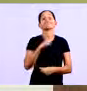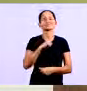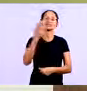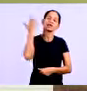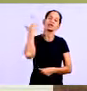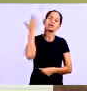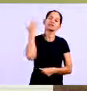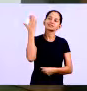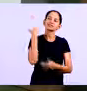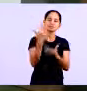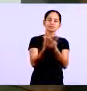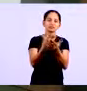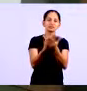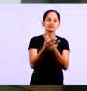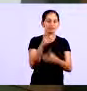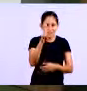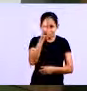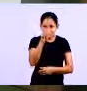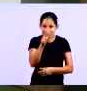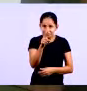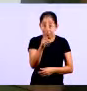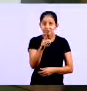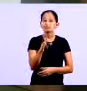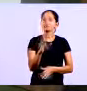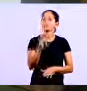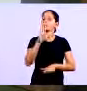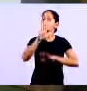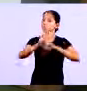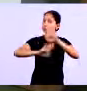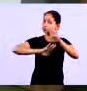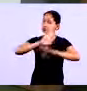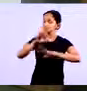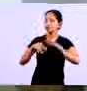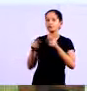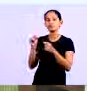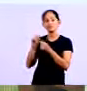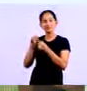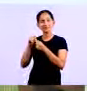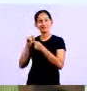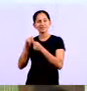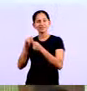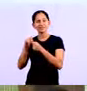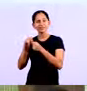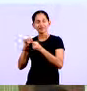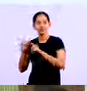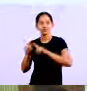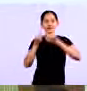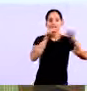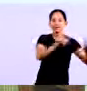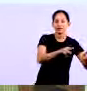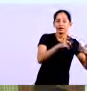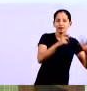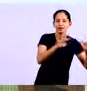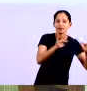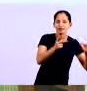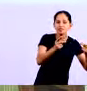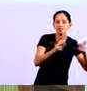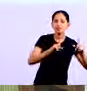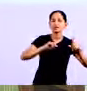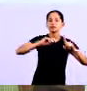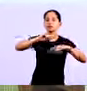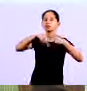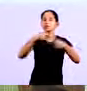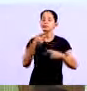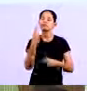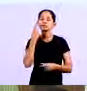passada professor se chegamos ali no ponto de equilíb você vê que tem um produto até aquele ponto de produção ali ele ainda tá negativo a partir dali ele